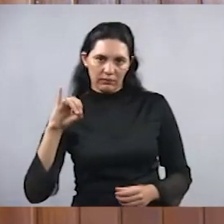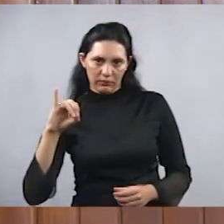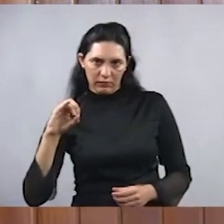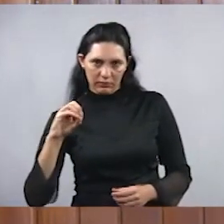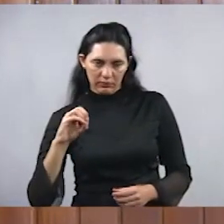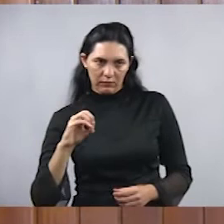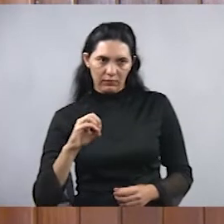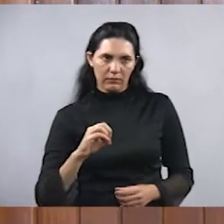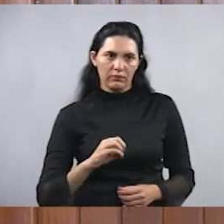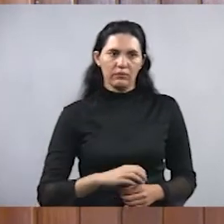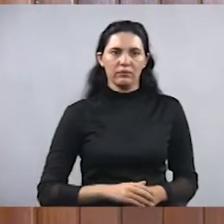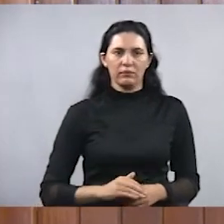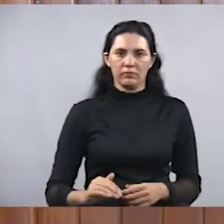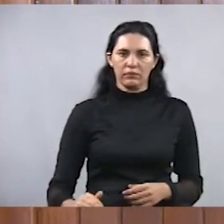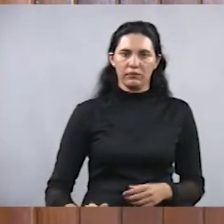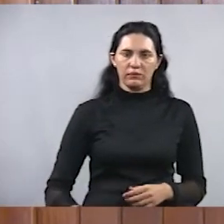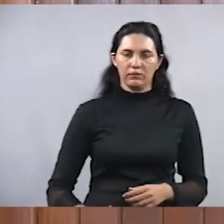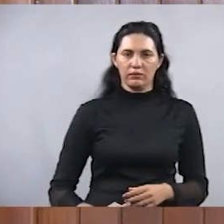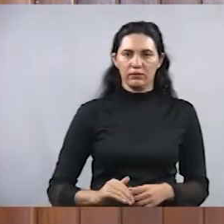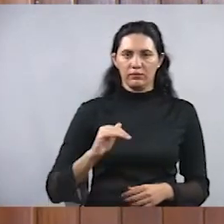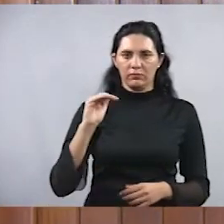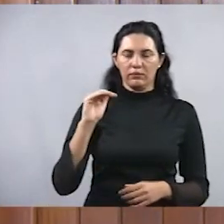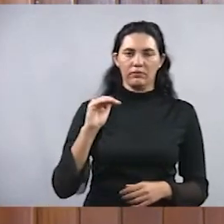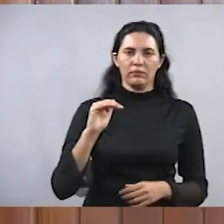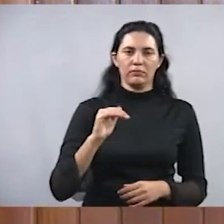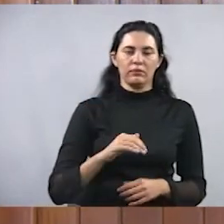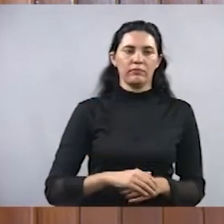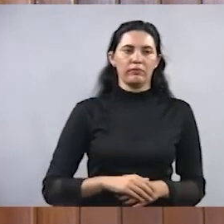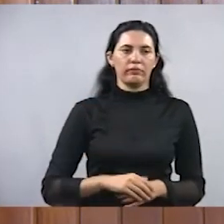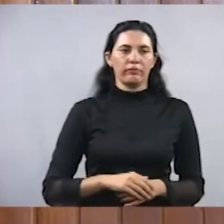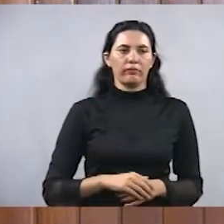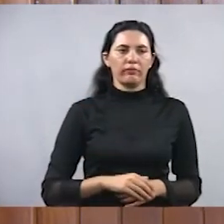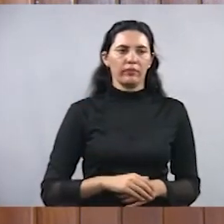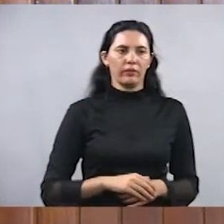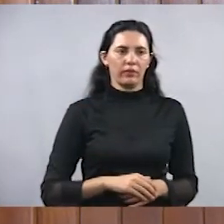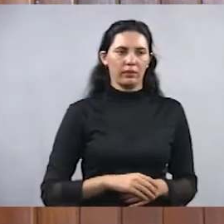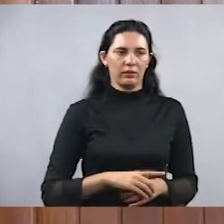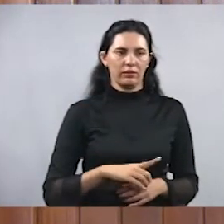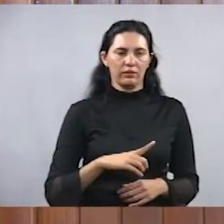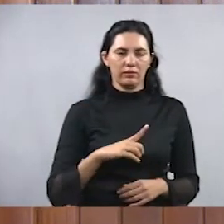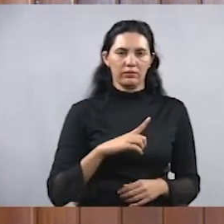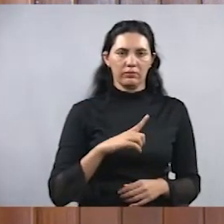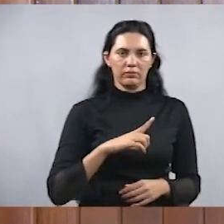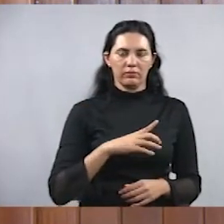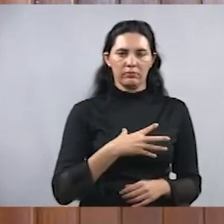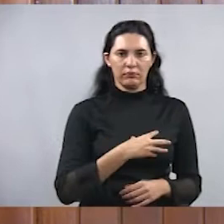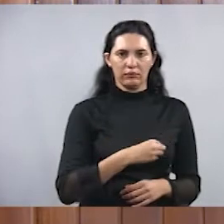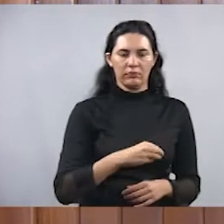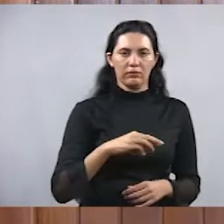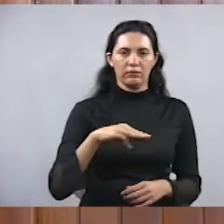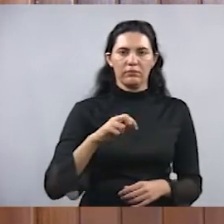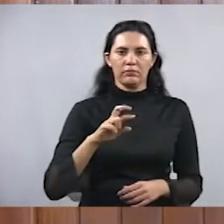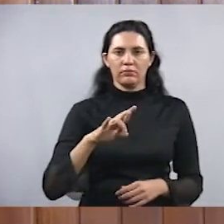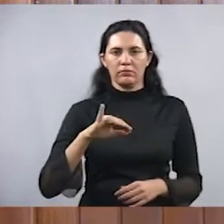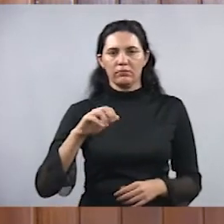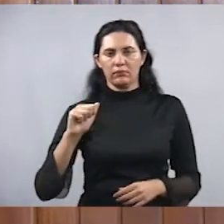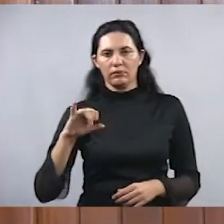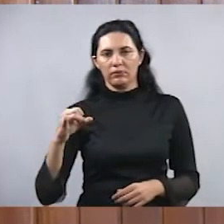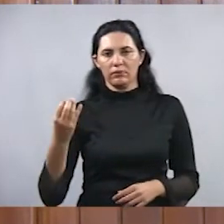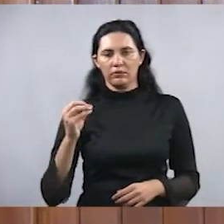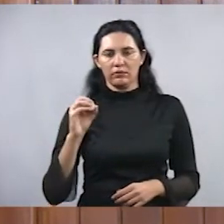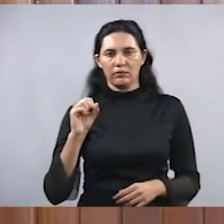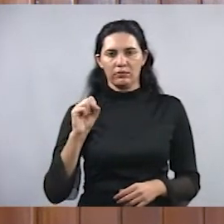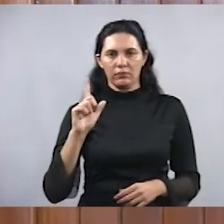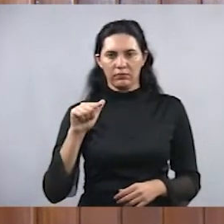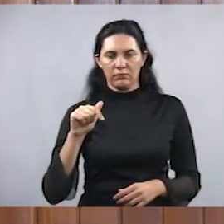nessa cidade, nesse estado. Tiveram uma filha, a Maria José, a qual faleceu ainda bebê. Lá,